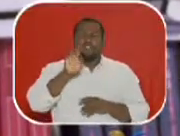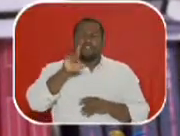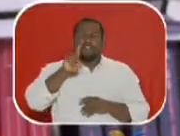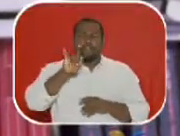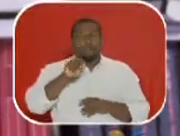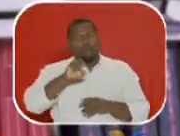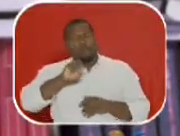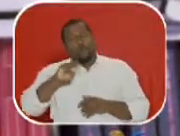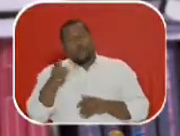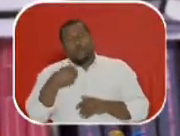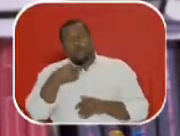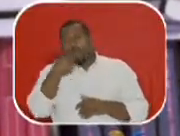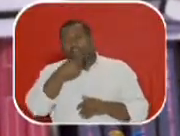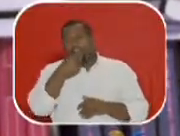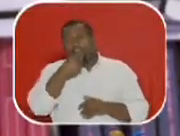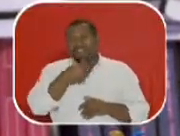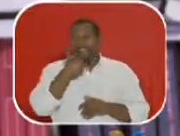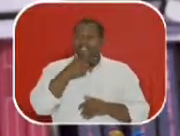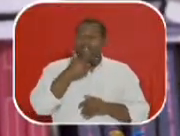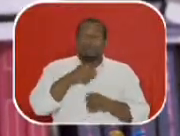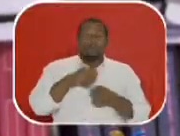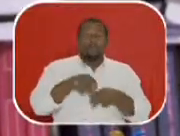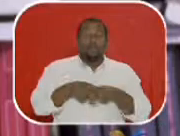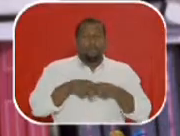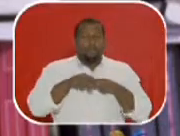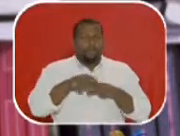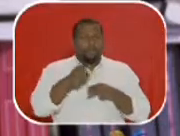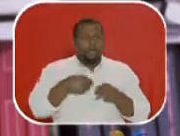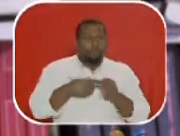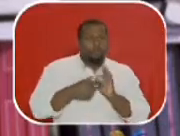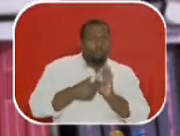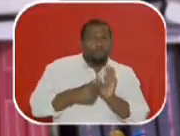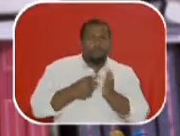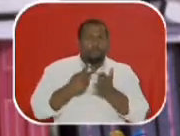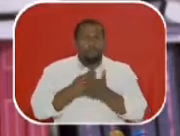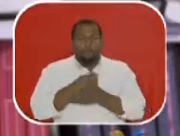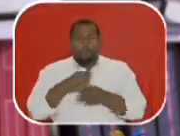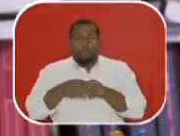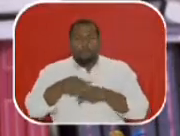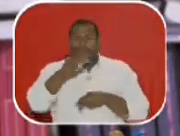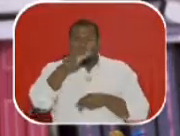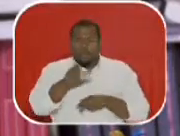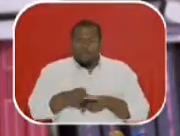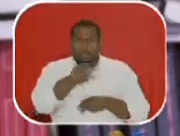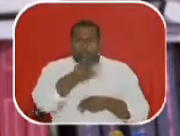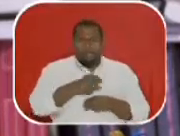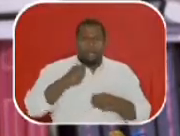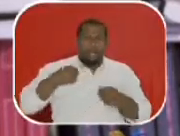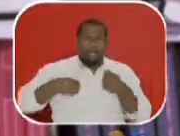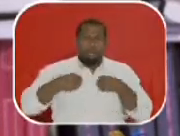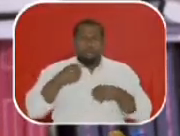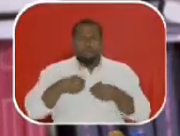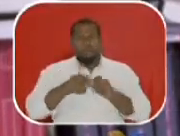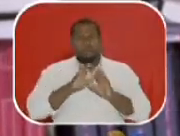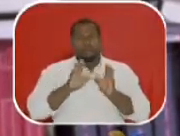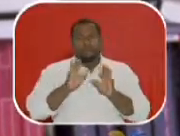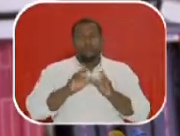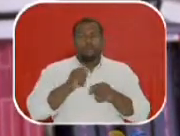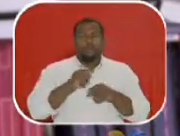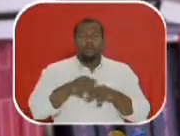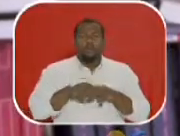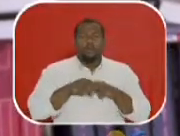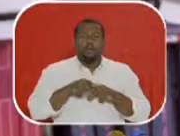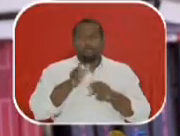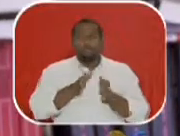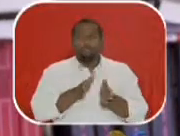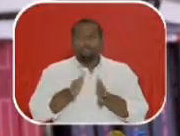por causa da lição que produz, não por causa do tipo de narrativa, nem do tipo de ator, nem do tipo de máscara que se usa, que eram máscaras